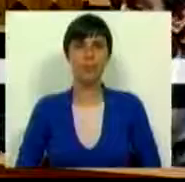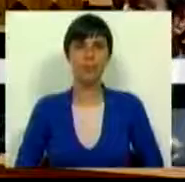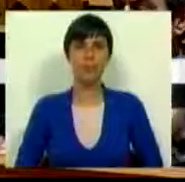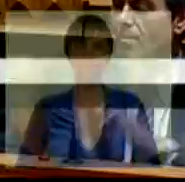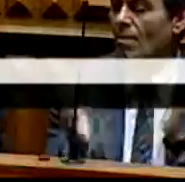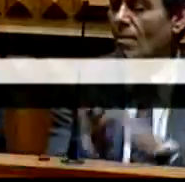Obrigado. Obrigado. Obrigado. Obrigado.